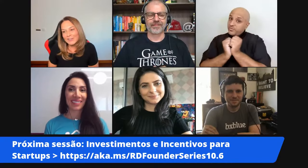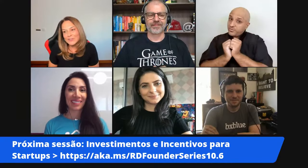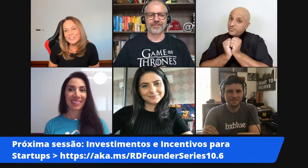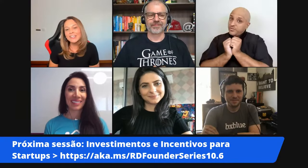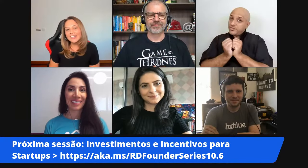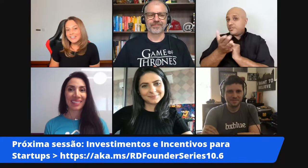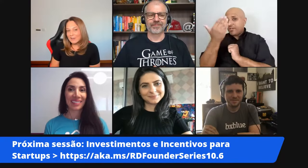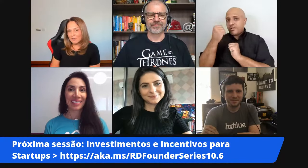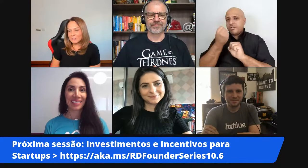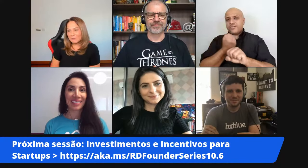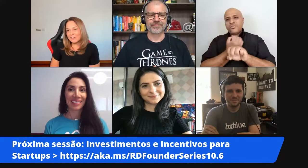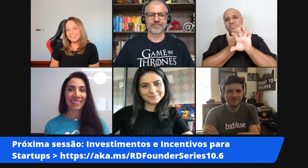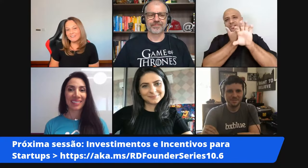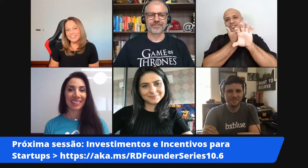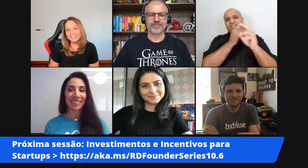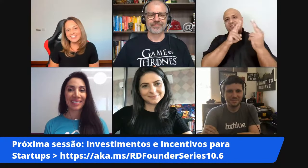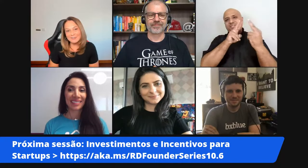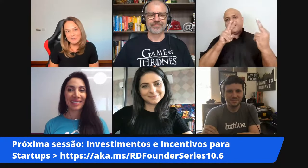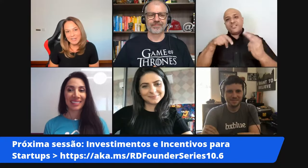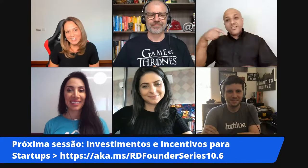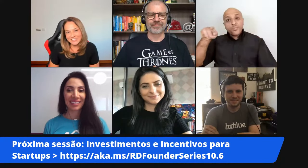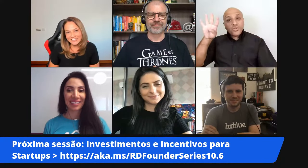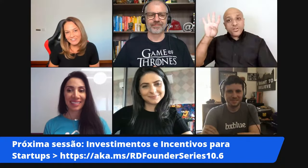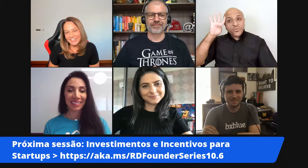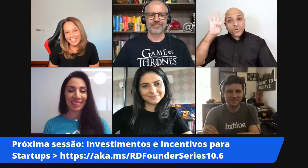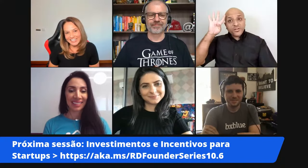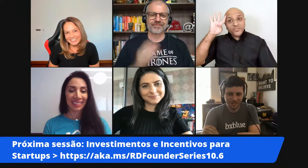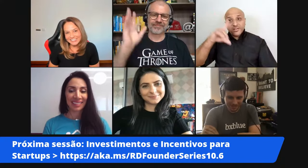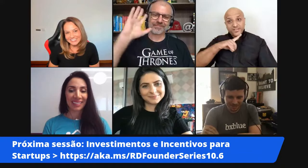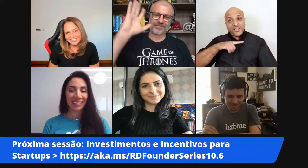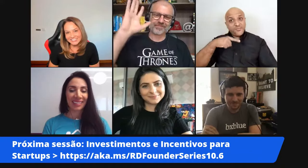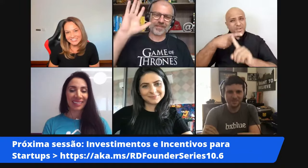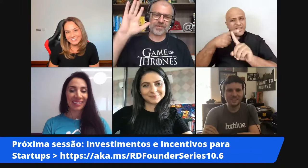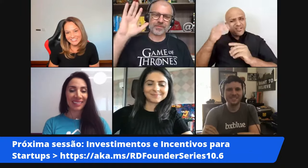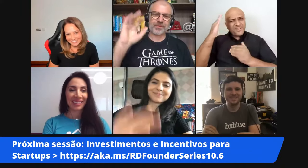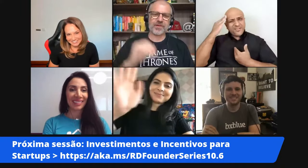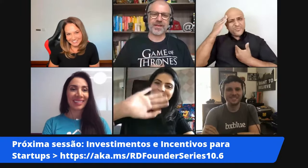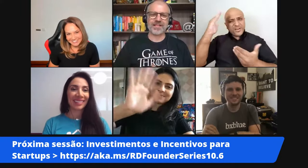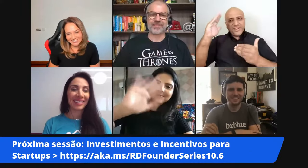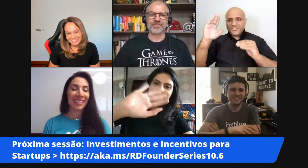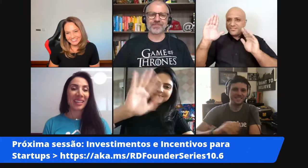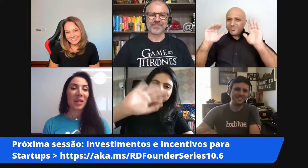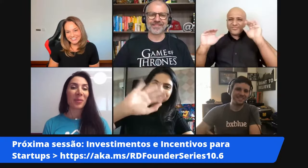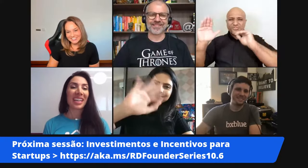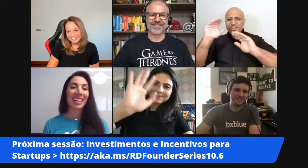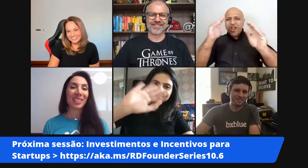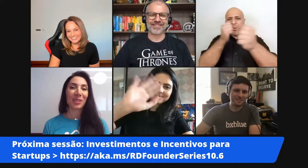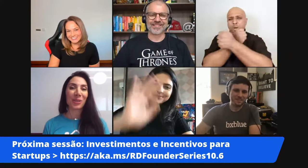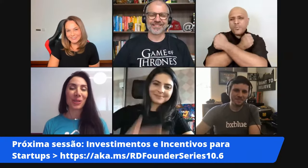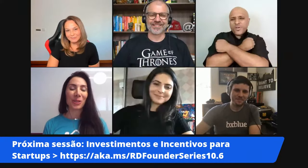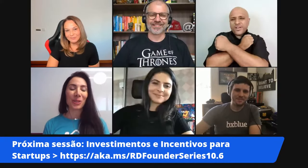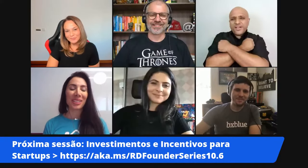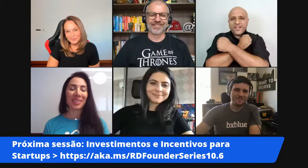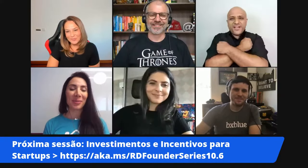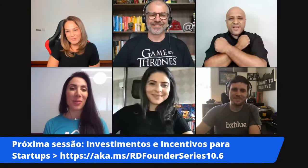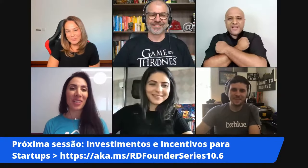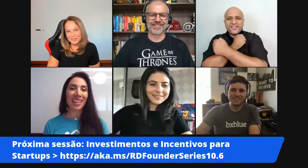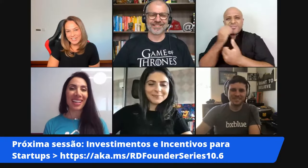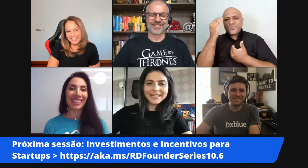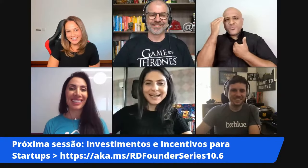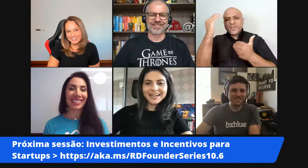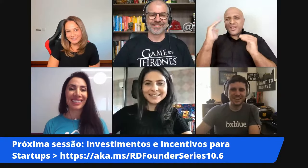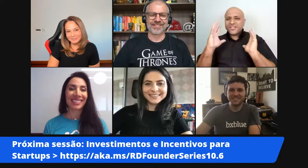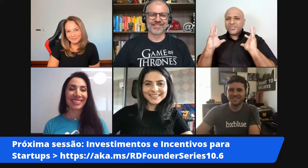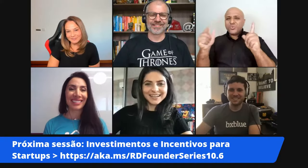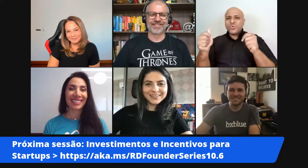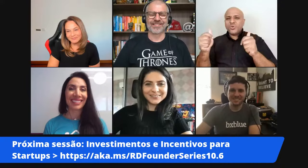conectados que na próxima quarta-feira temos mais obrigada valeu pessoal abraço obrigada a todos uma boa